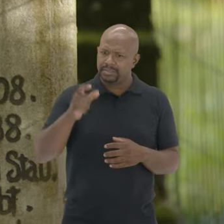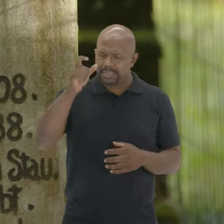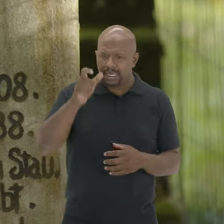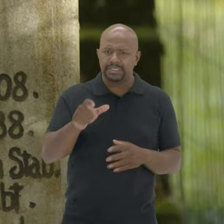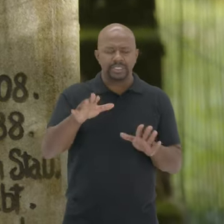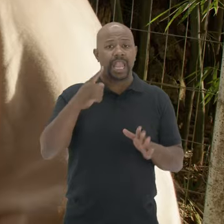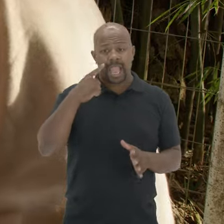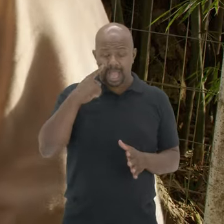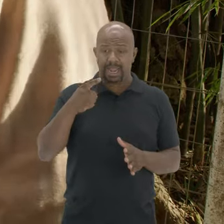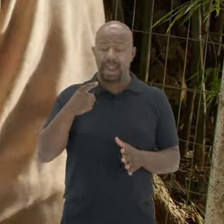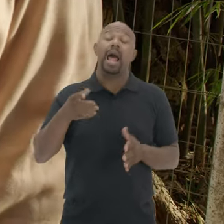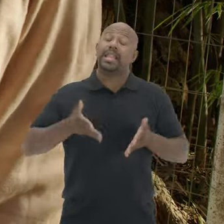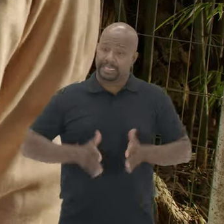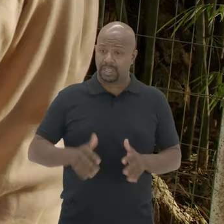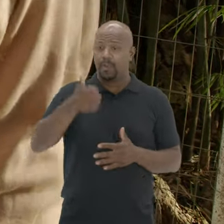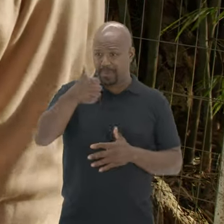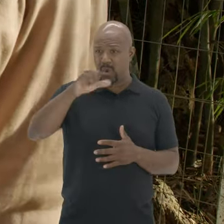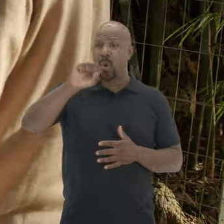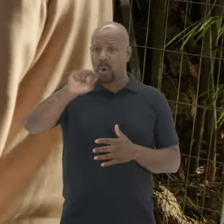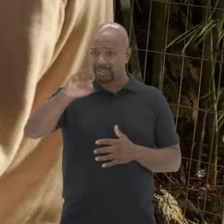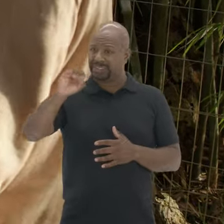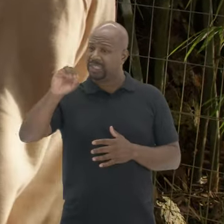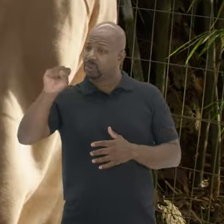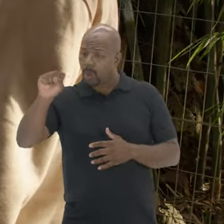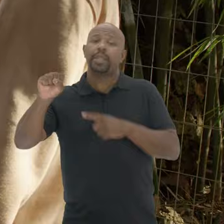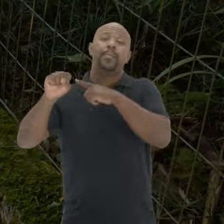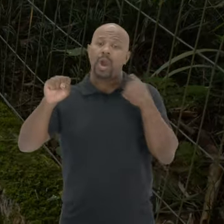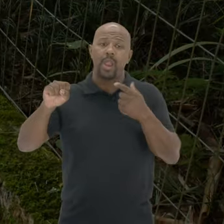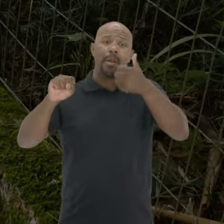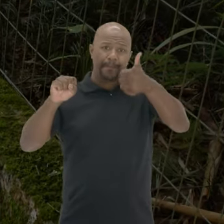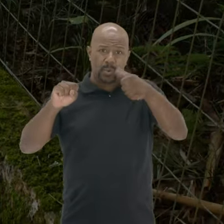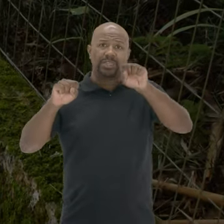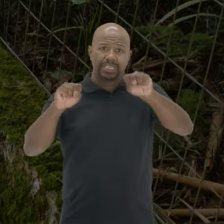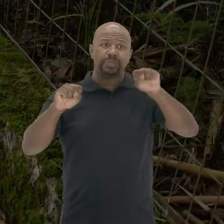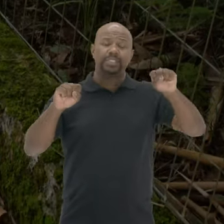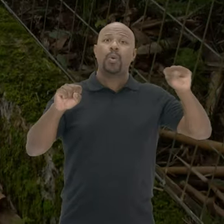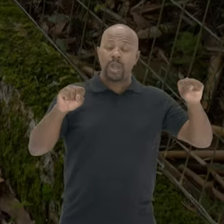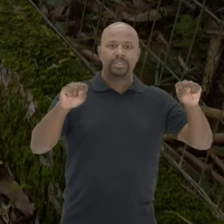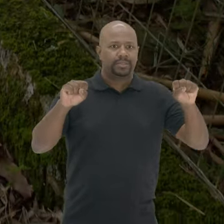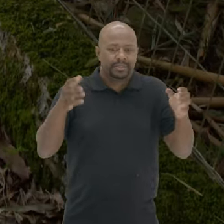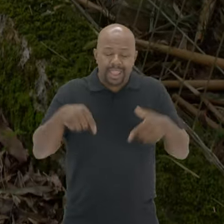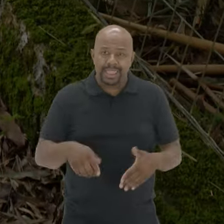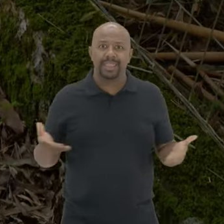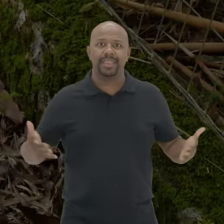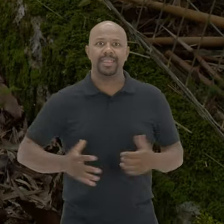Que interessante, gente Ela morreu, ela nasceu em 1808 E morreu em 88 aqui